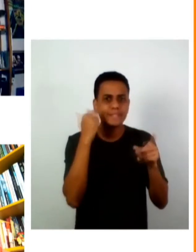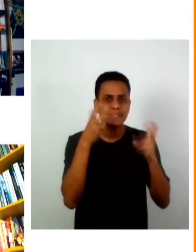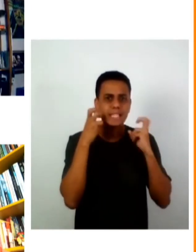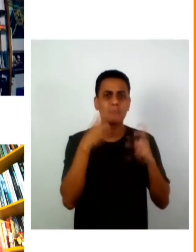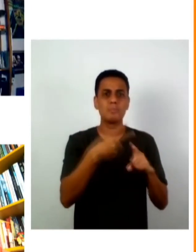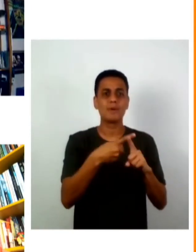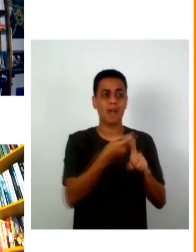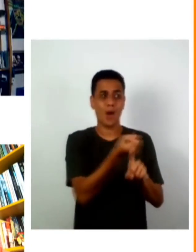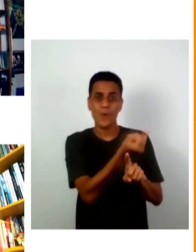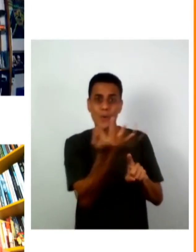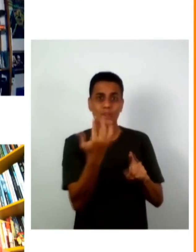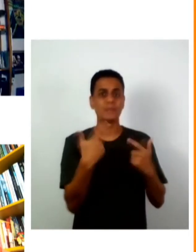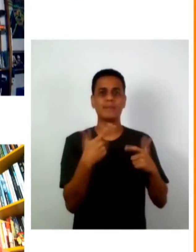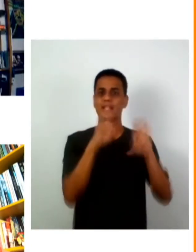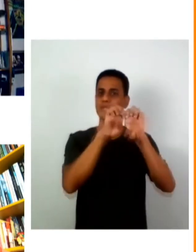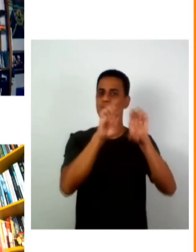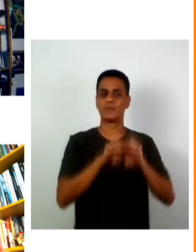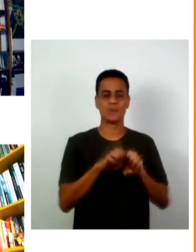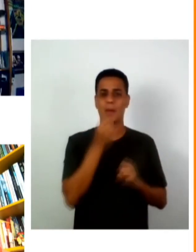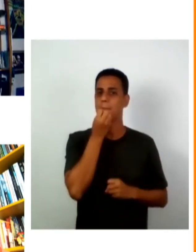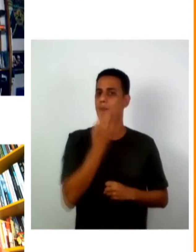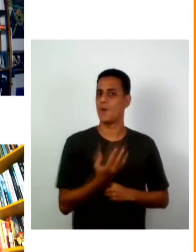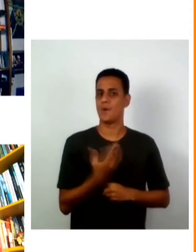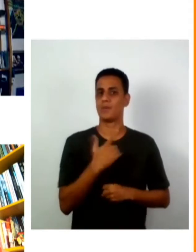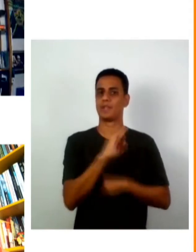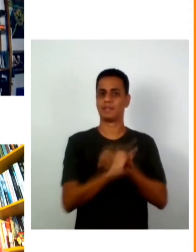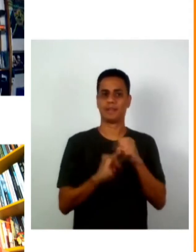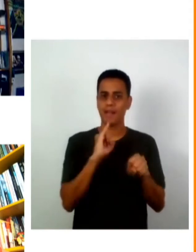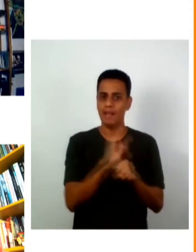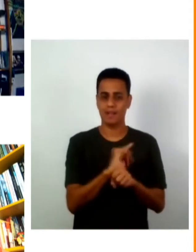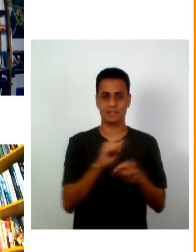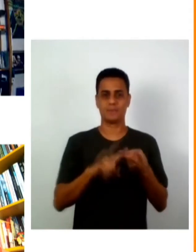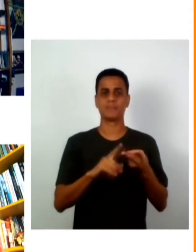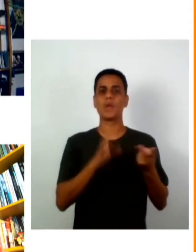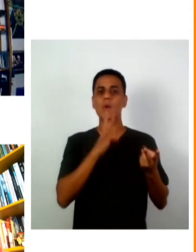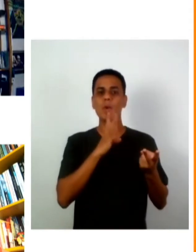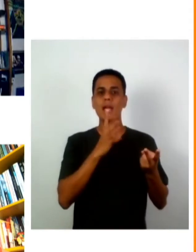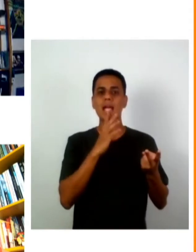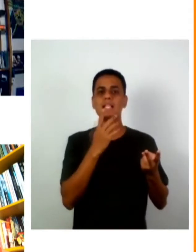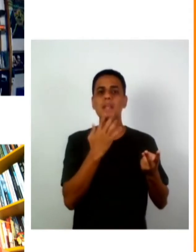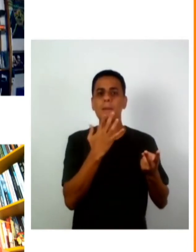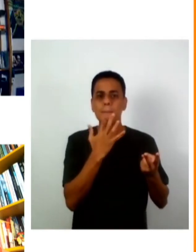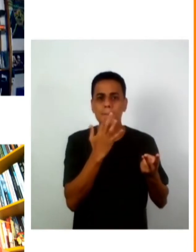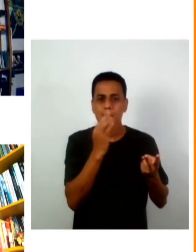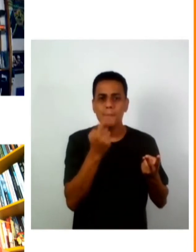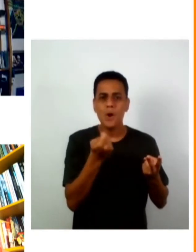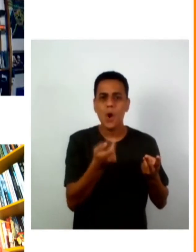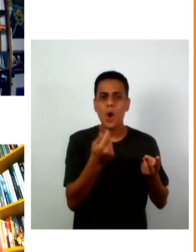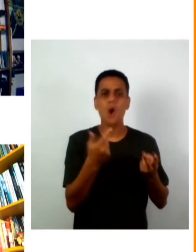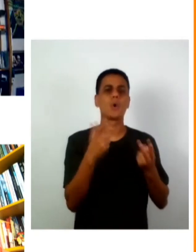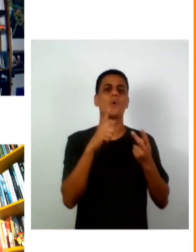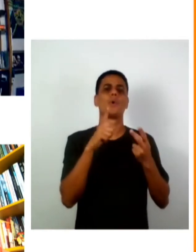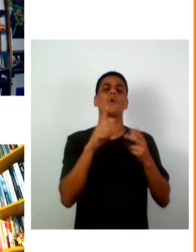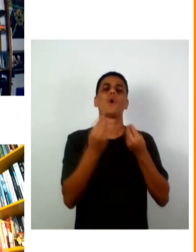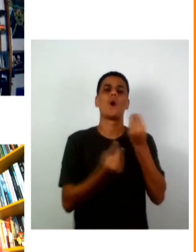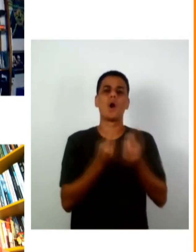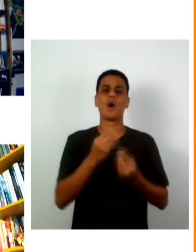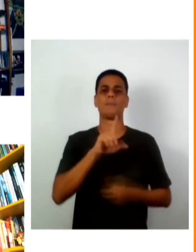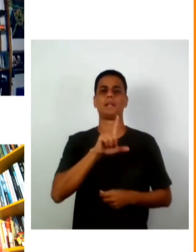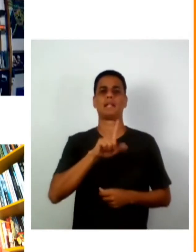relação à internet e tem um baixo conhecimento em relação a esses processos de digitalização e é